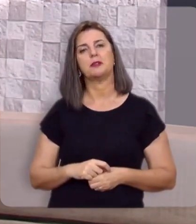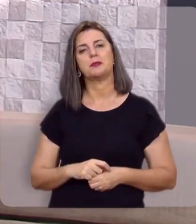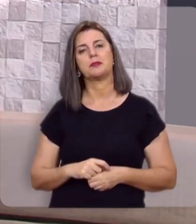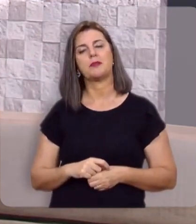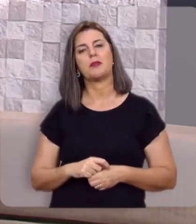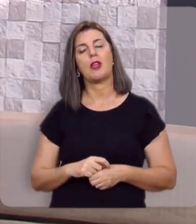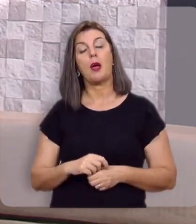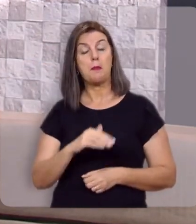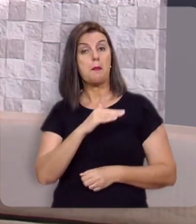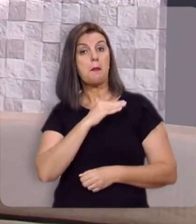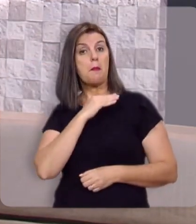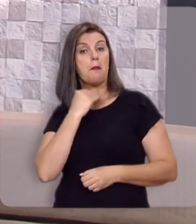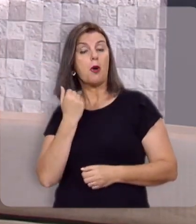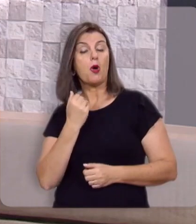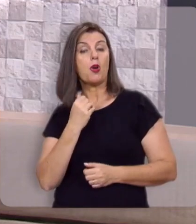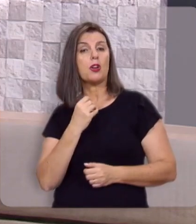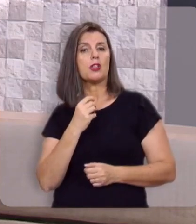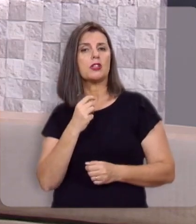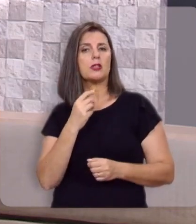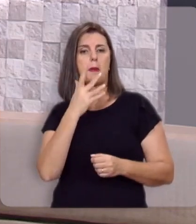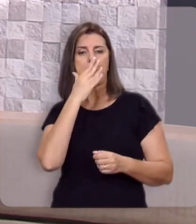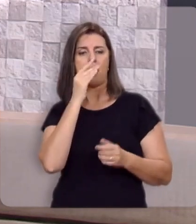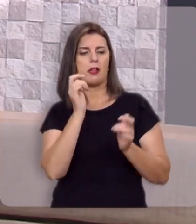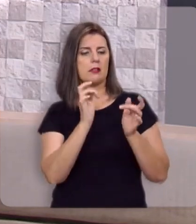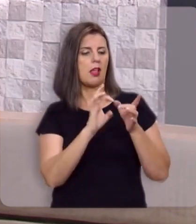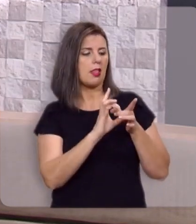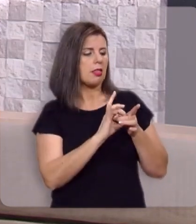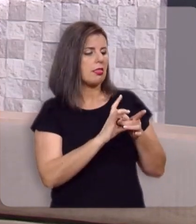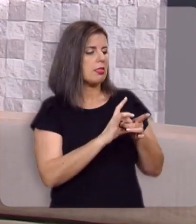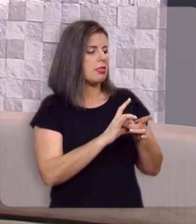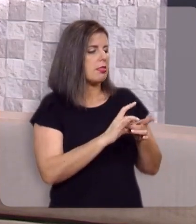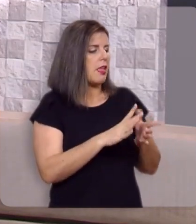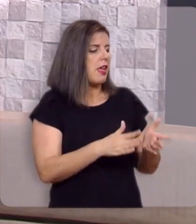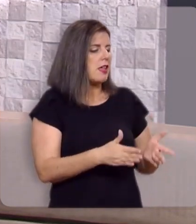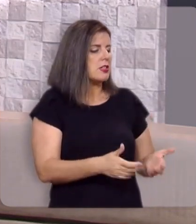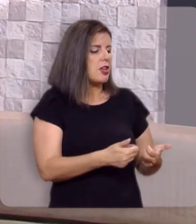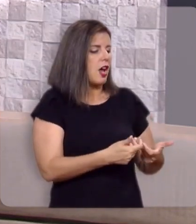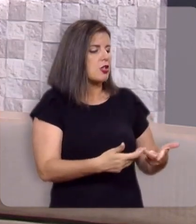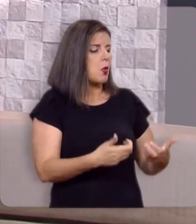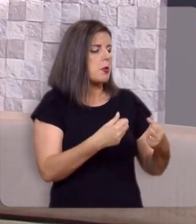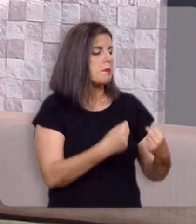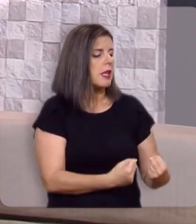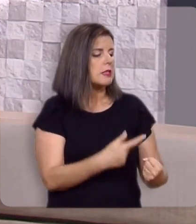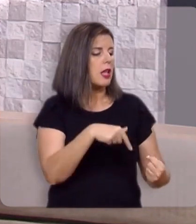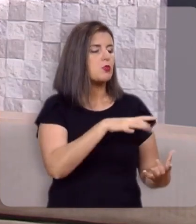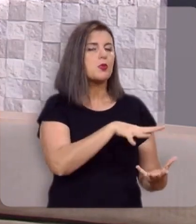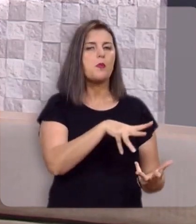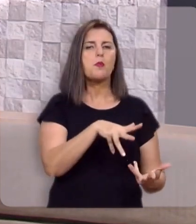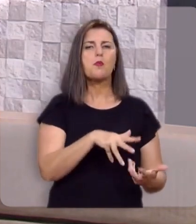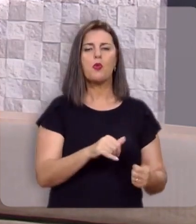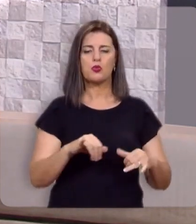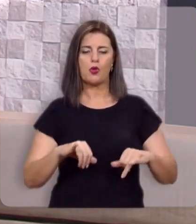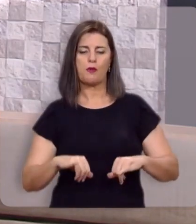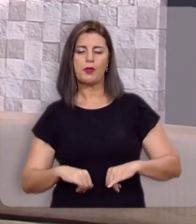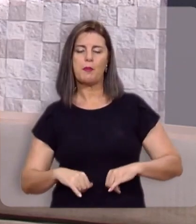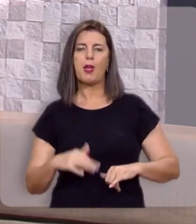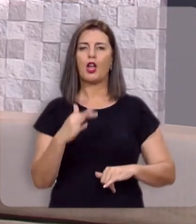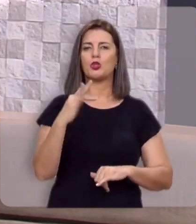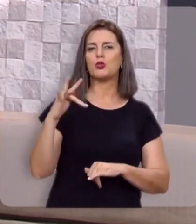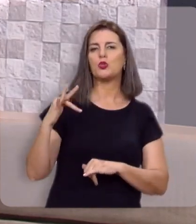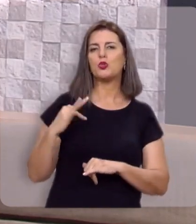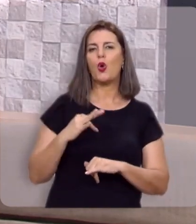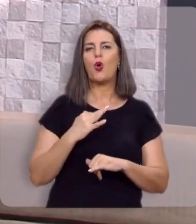A morte é você se desvencilhar das cargas pesadas deste mundo, das dores, dos